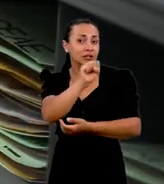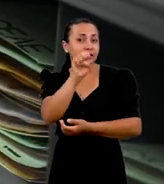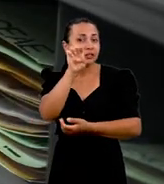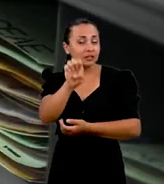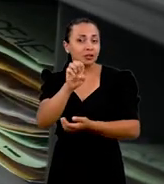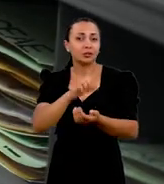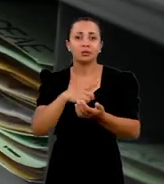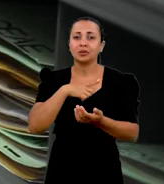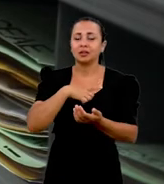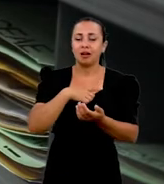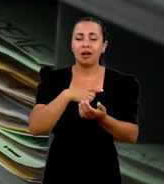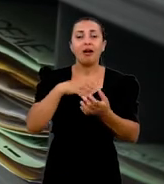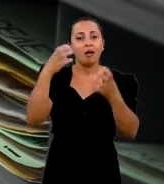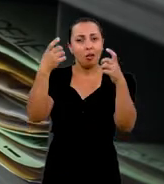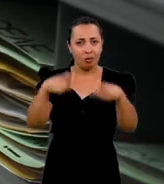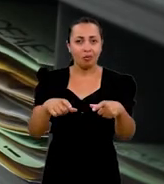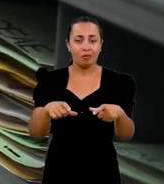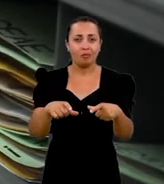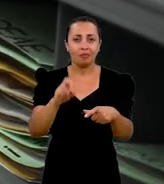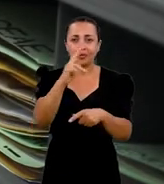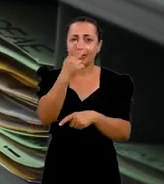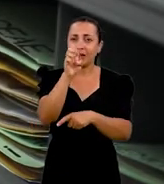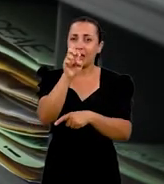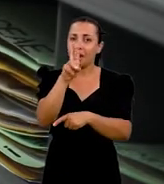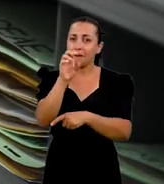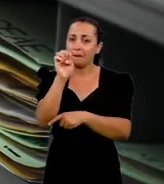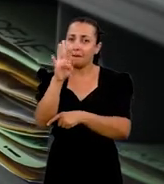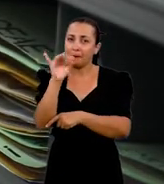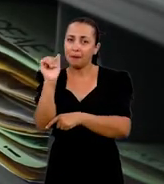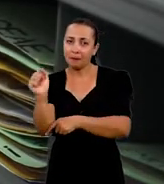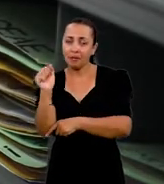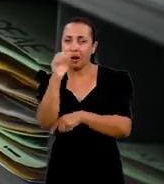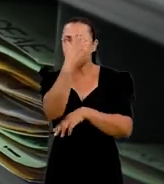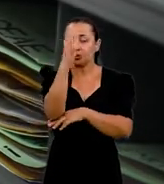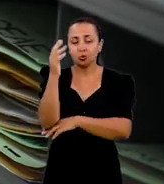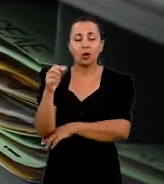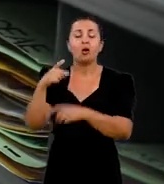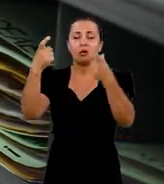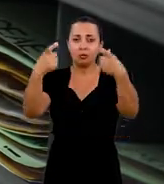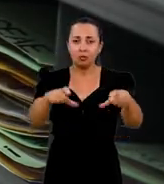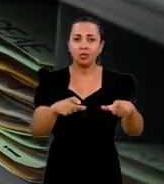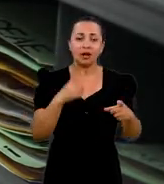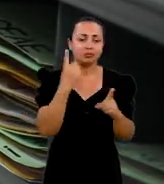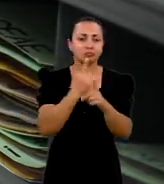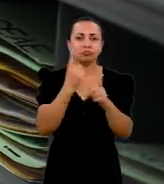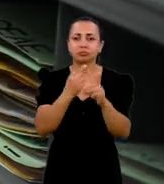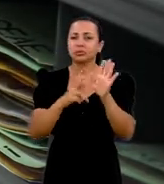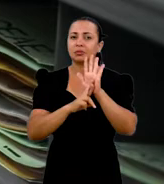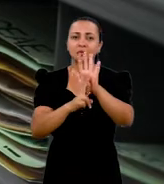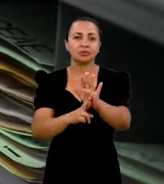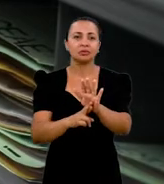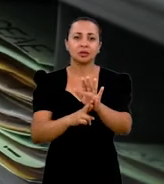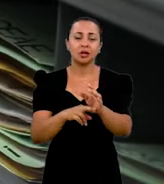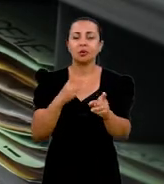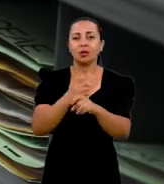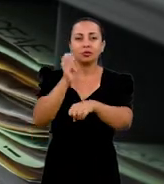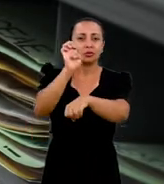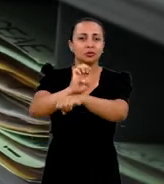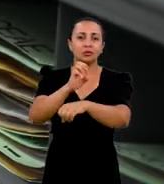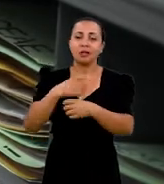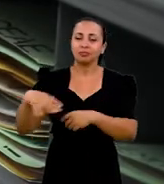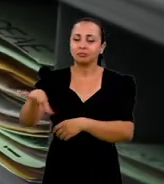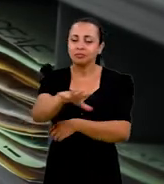Sergipe, ele é um herbário local, porque ele representa a diversidade encontrada no nosso